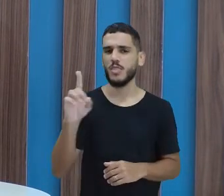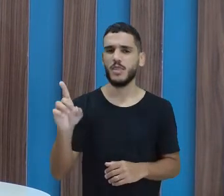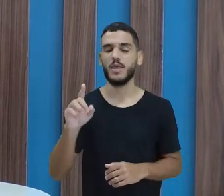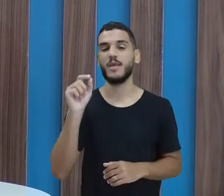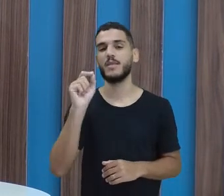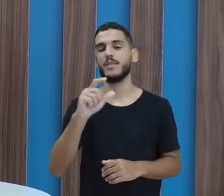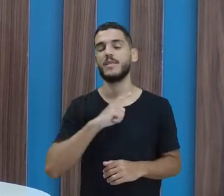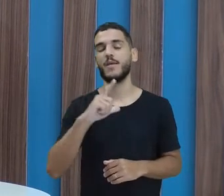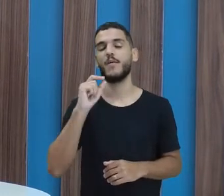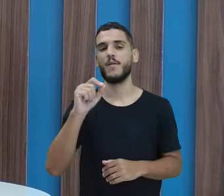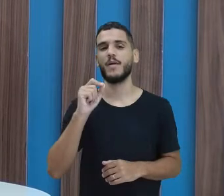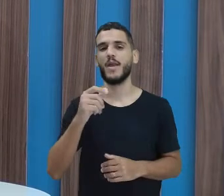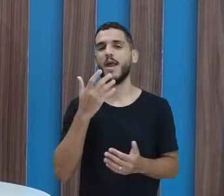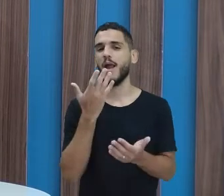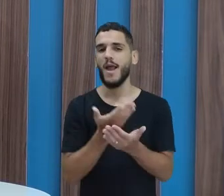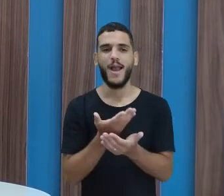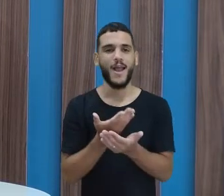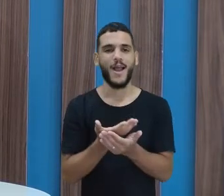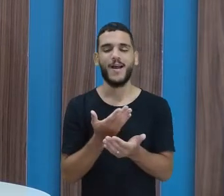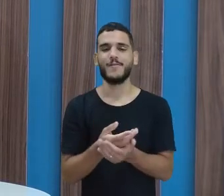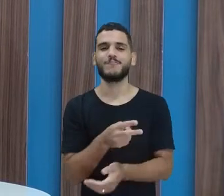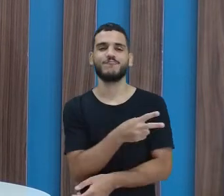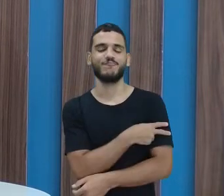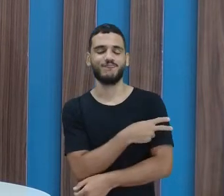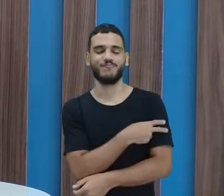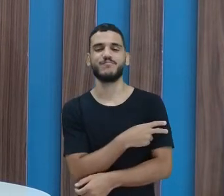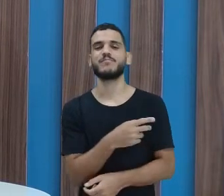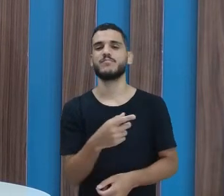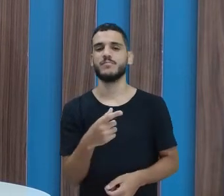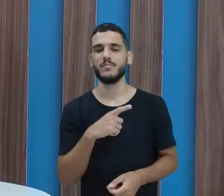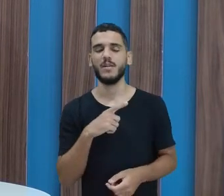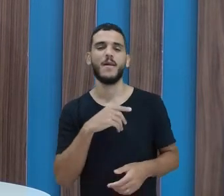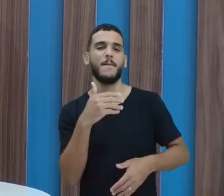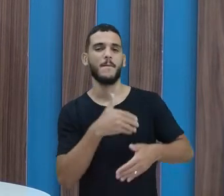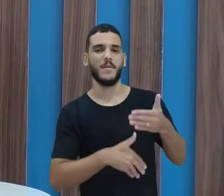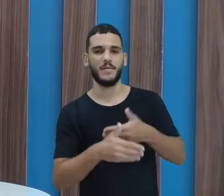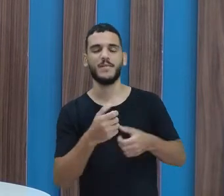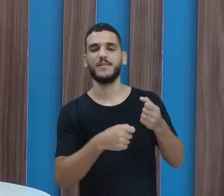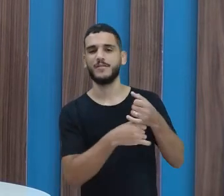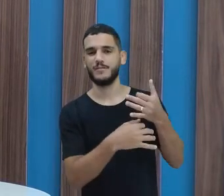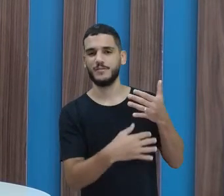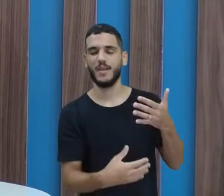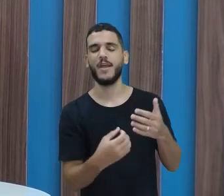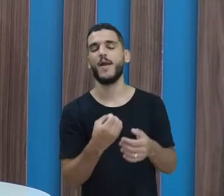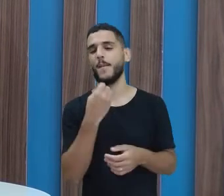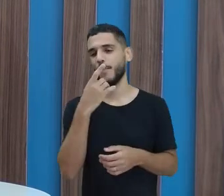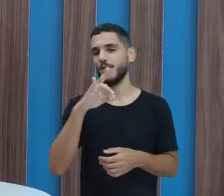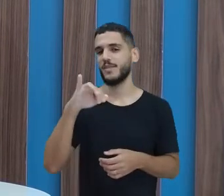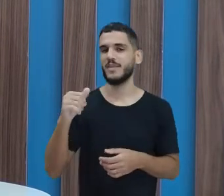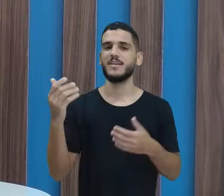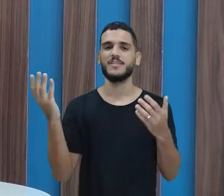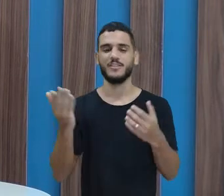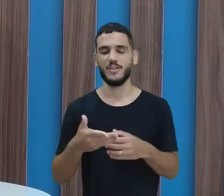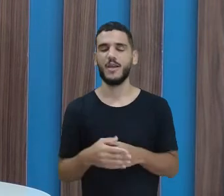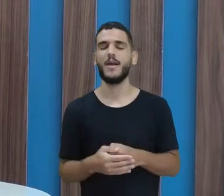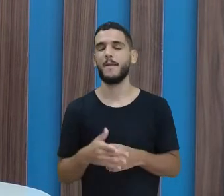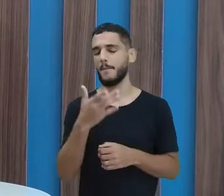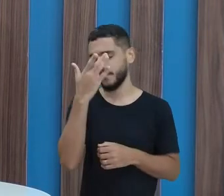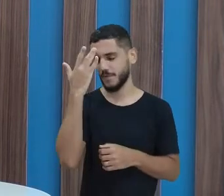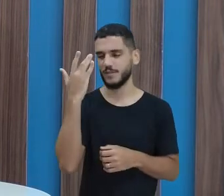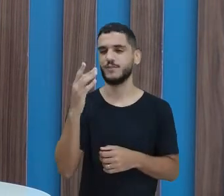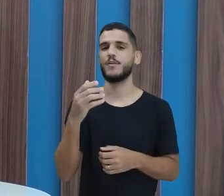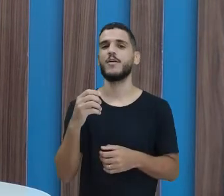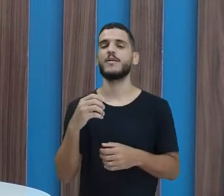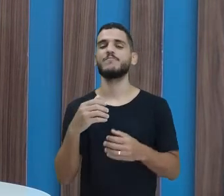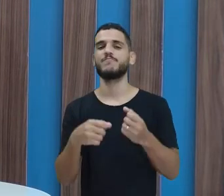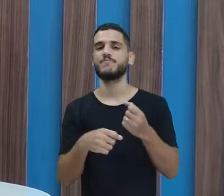aulas para as turmas do segundo ano. E eu tô aqui no chat, já dei o meu bom dia para ter aqui. E quem tá no chat, professora Esté, já